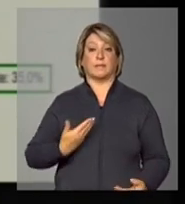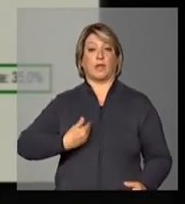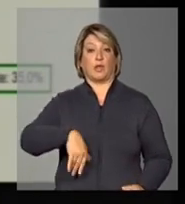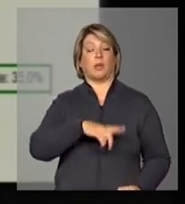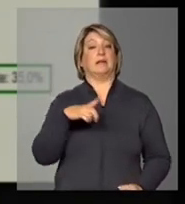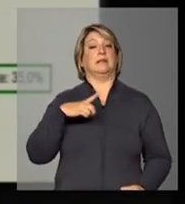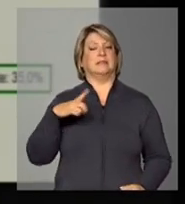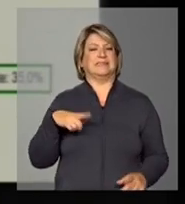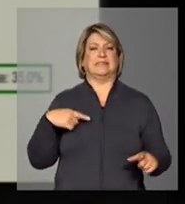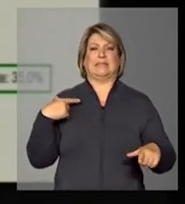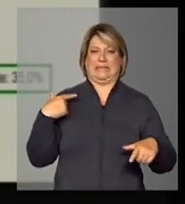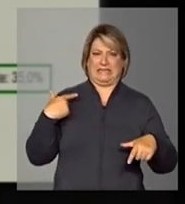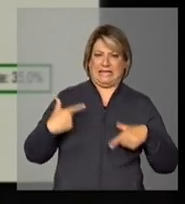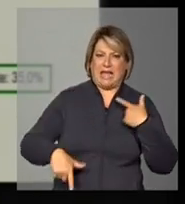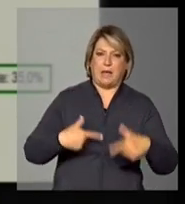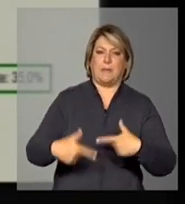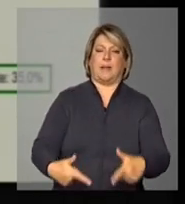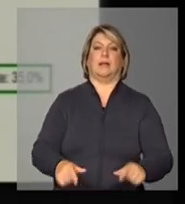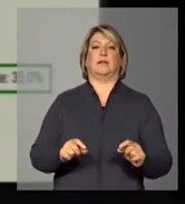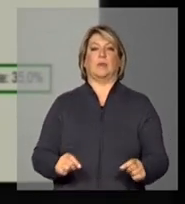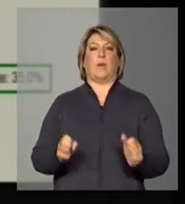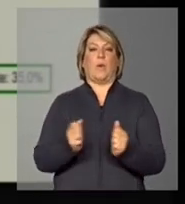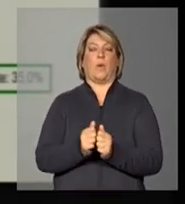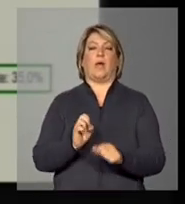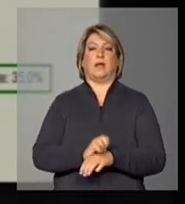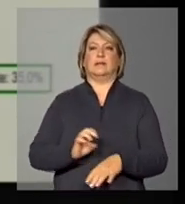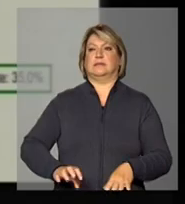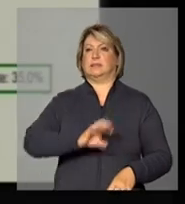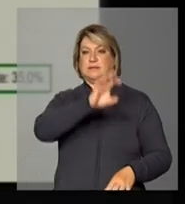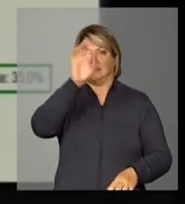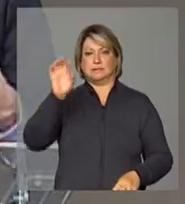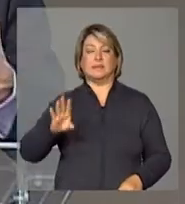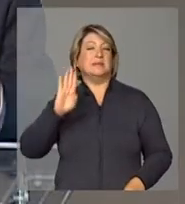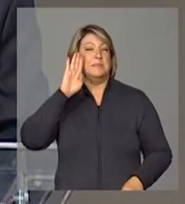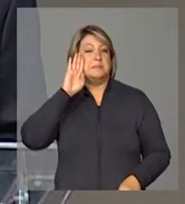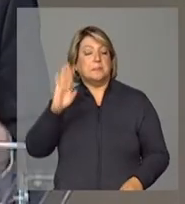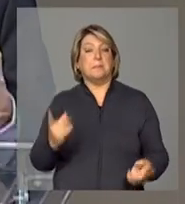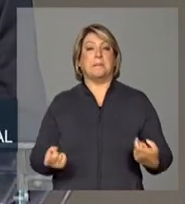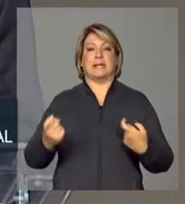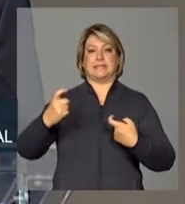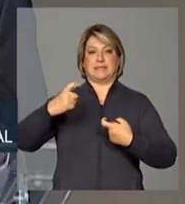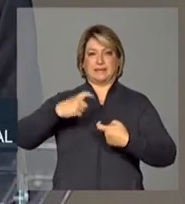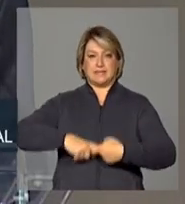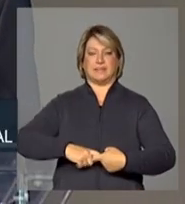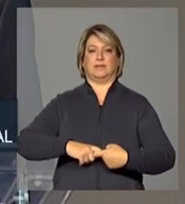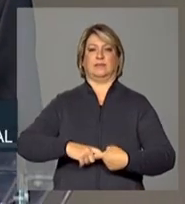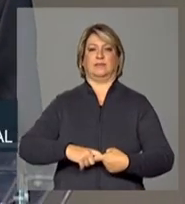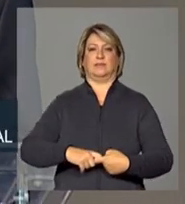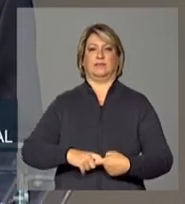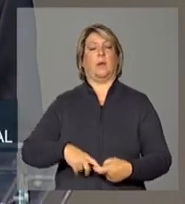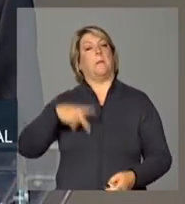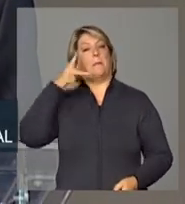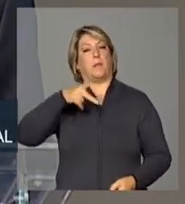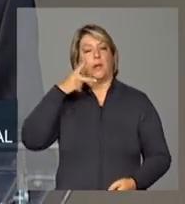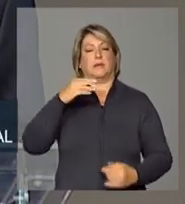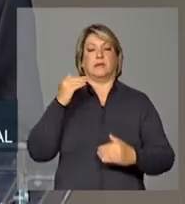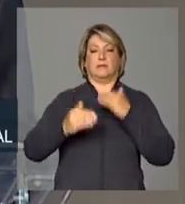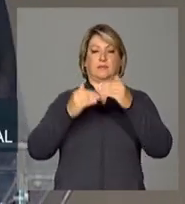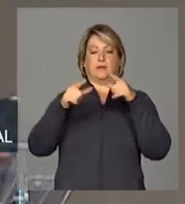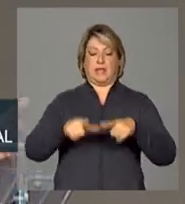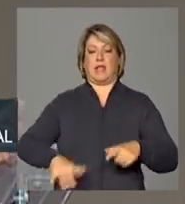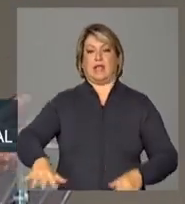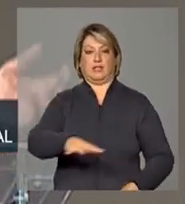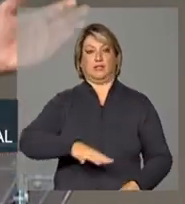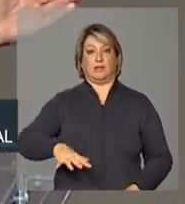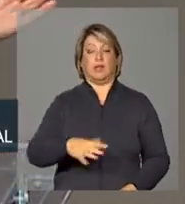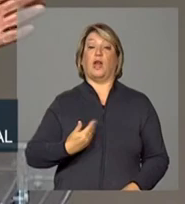trabalhado com os estados como principal parceiro na política de desenvolvimento regional